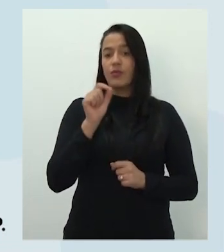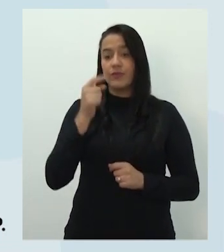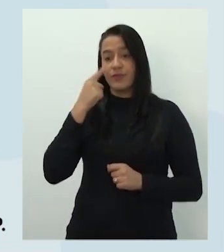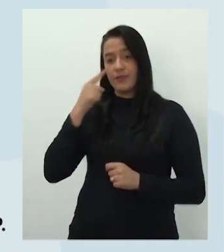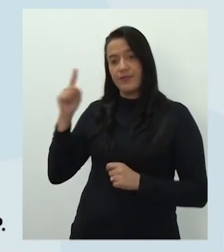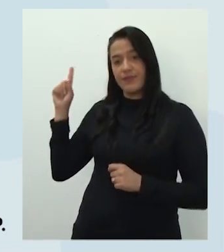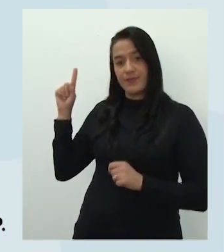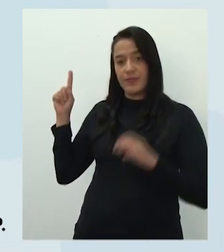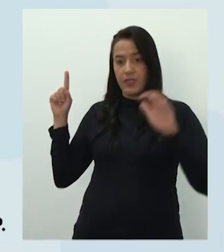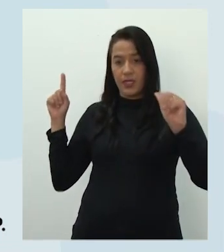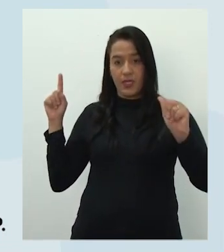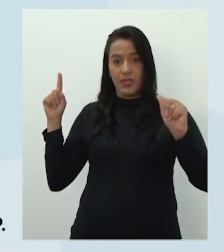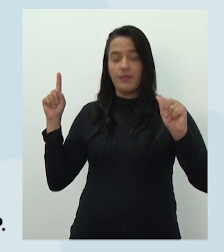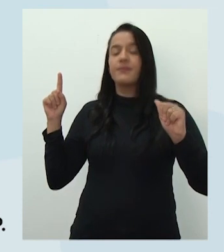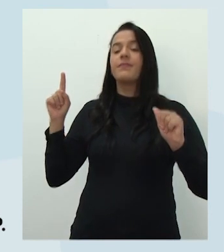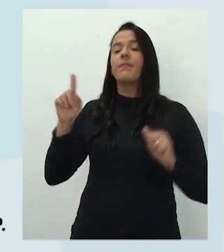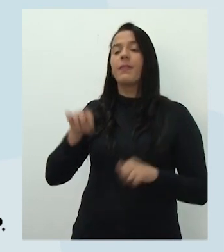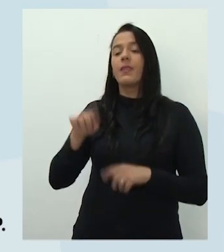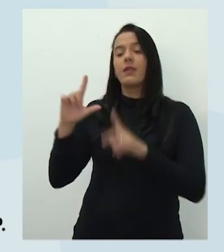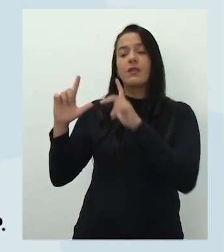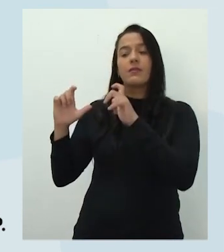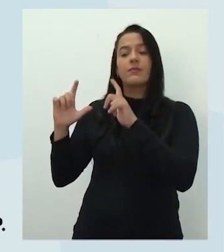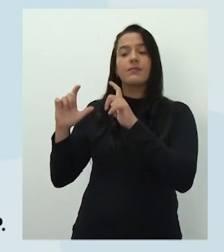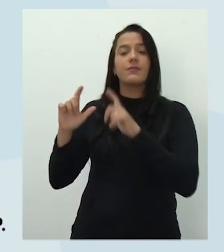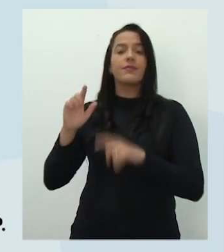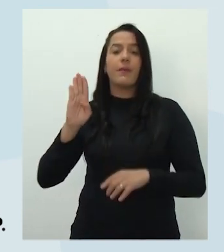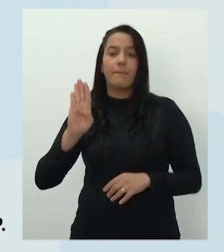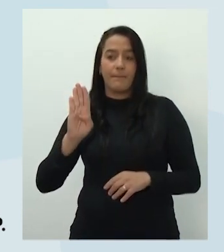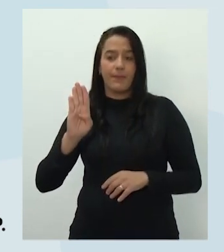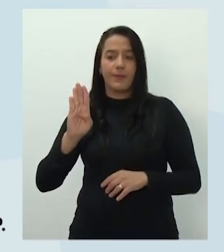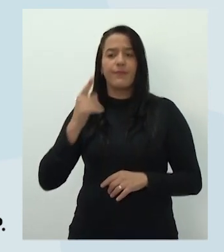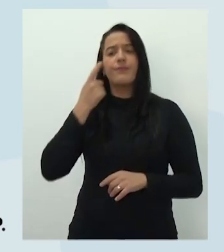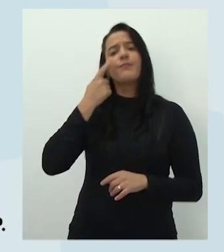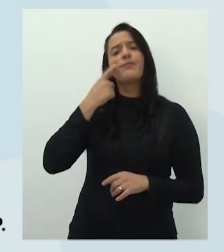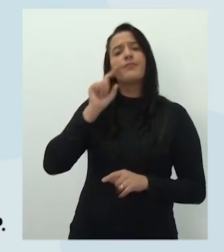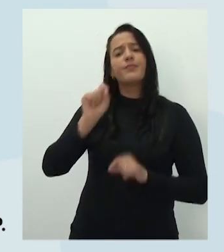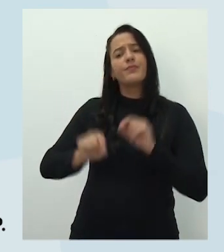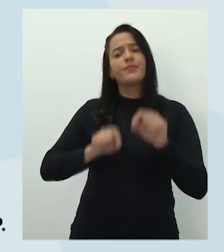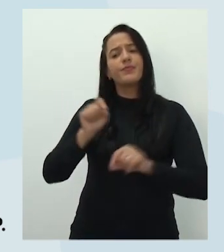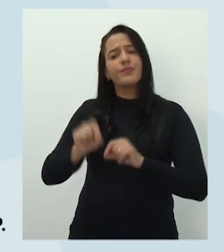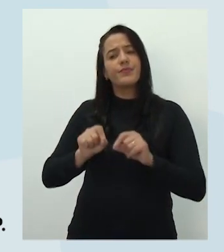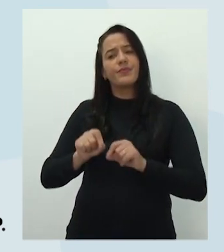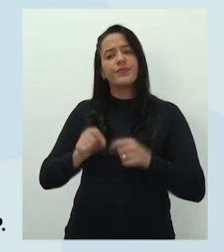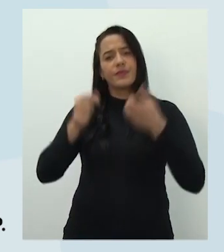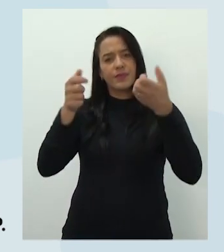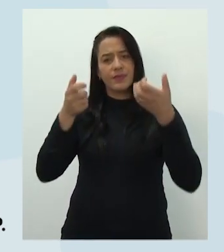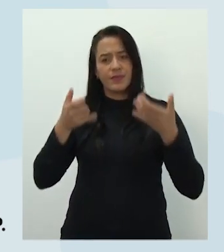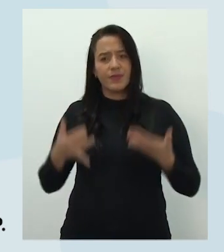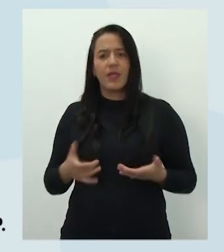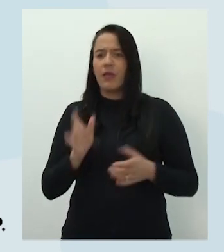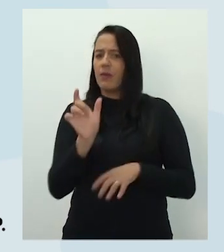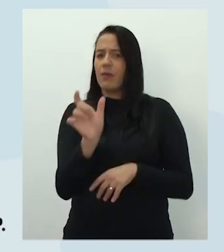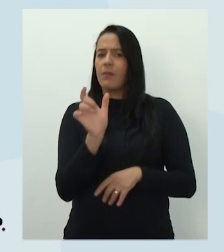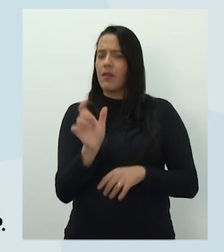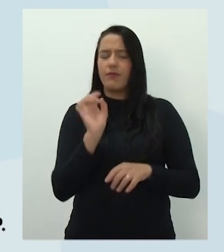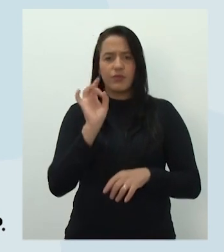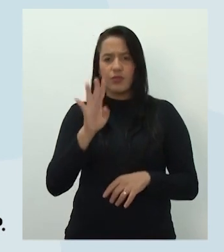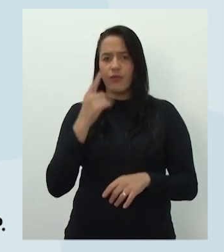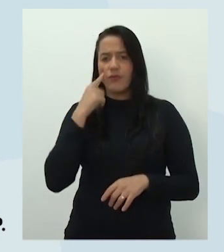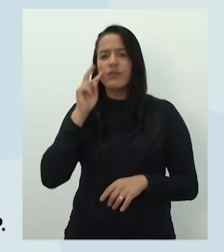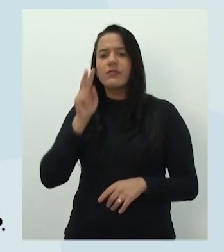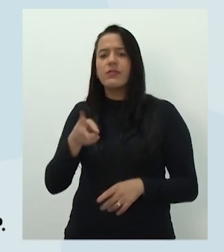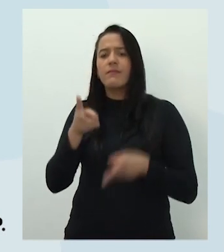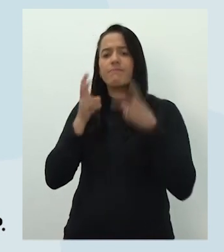e nas imagens B. São duas imagens aí. Sintetiza para mim, pode ser uma palavra só. O que você vê na